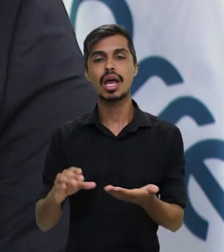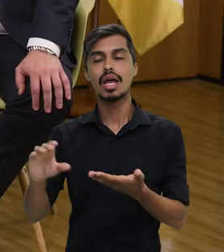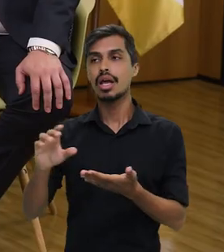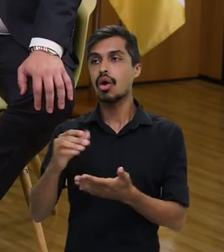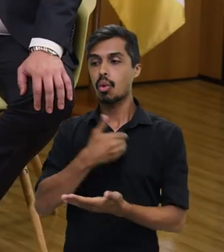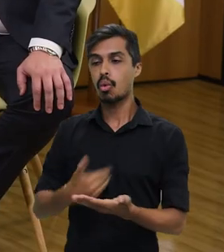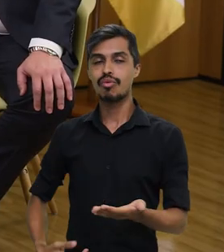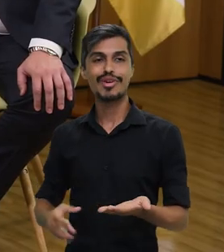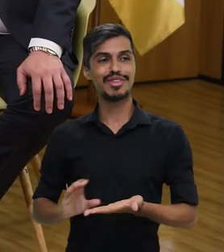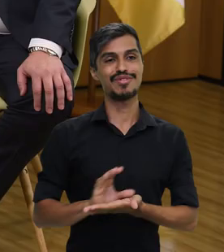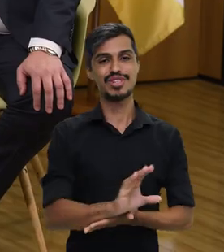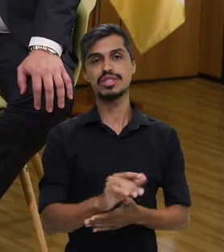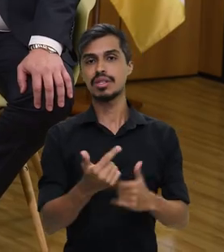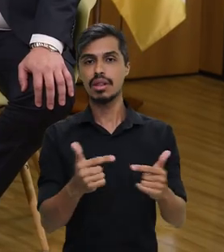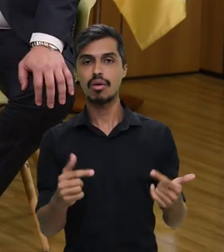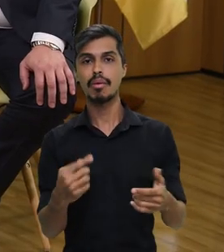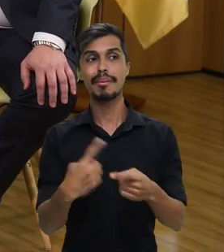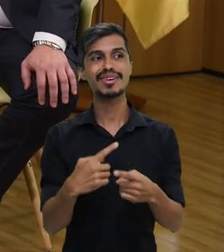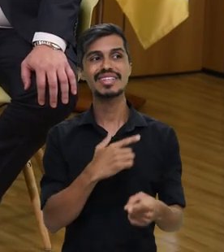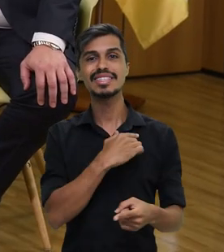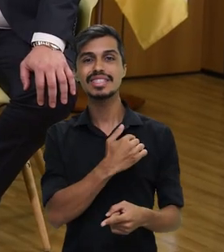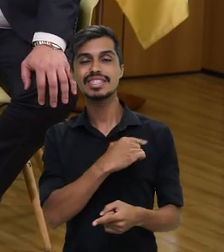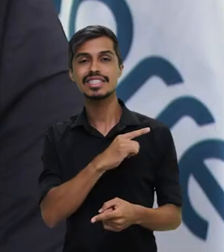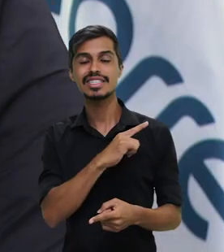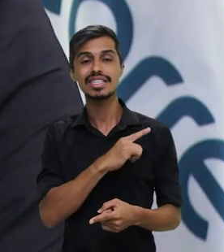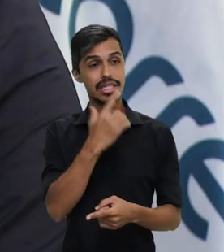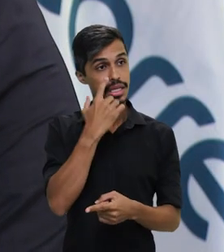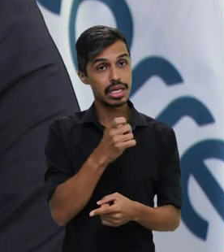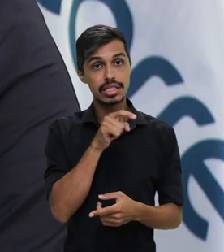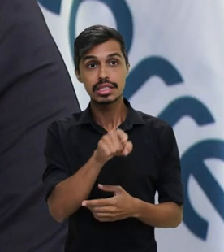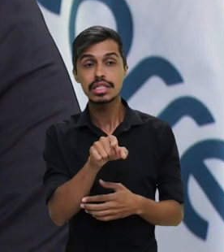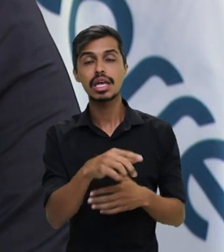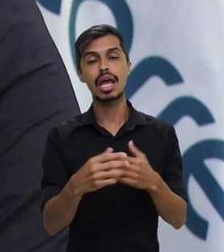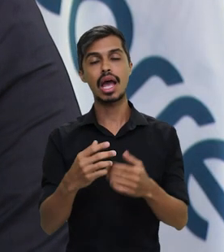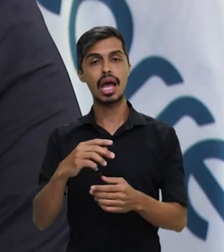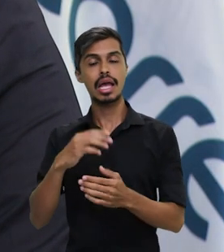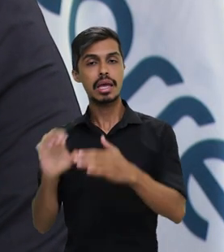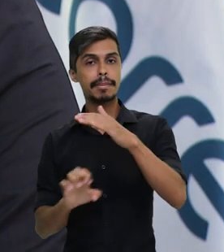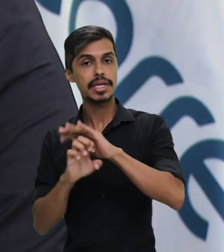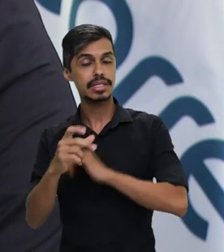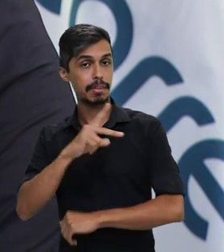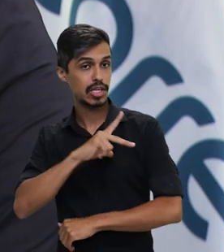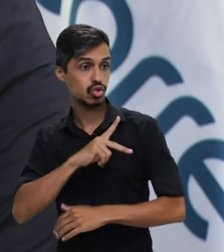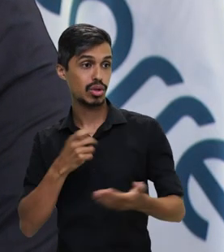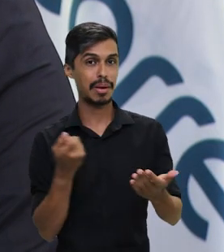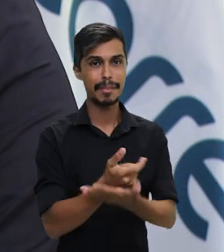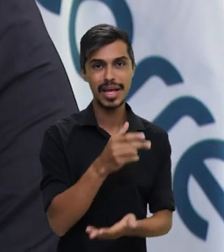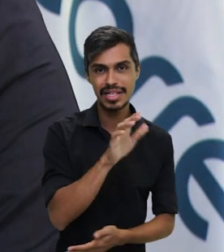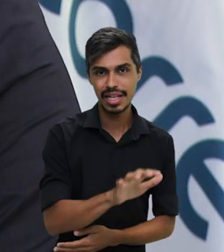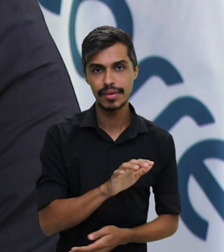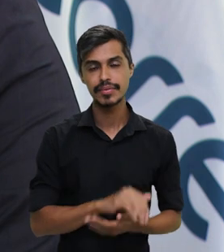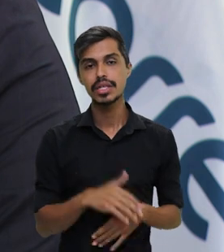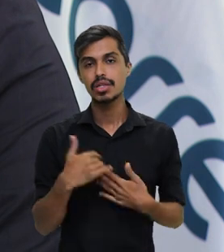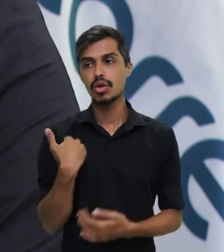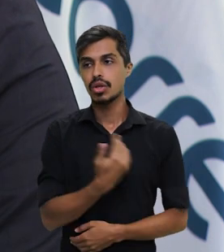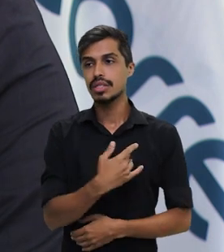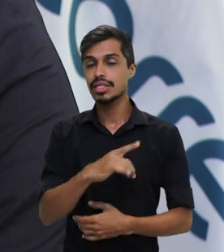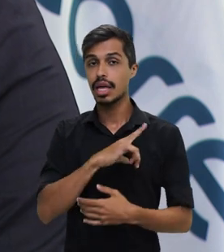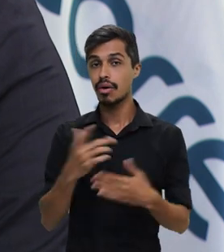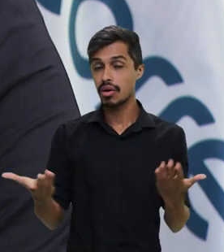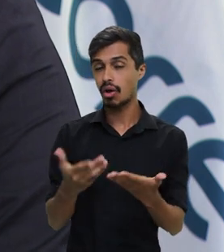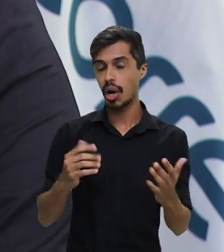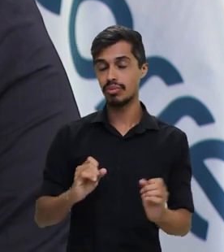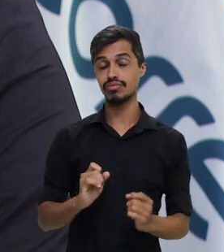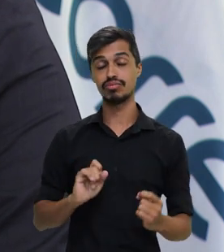garantiriam aí no futuro o nosso desenvolvimento tecnológico. Então, a missão que nós temos aqui na empresa é uma missão desafiadora.